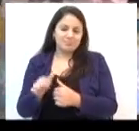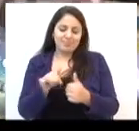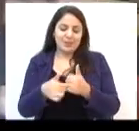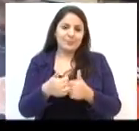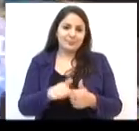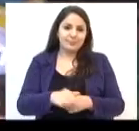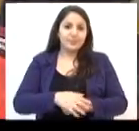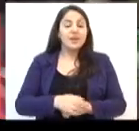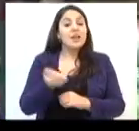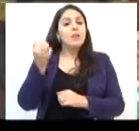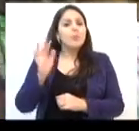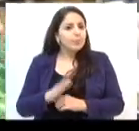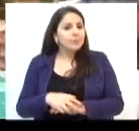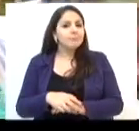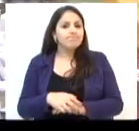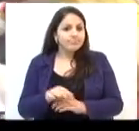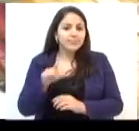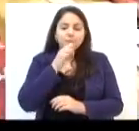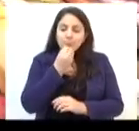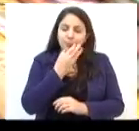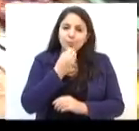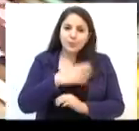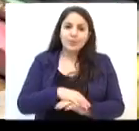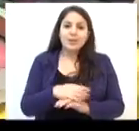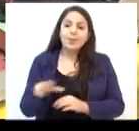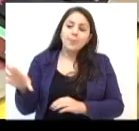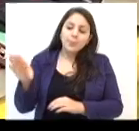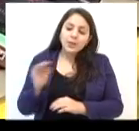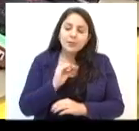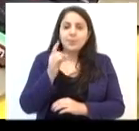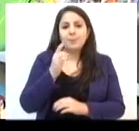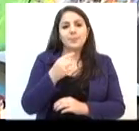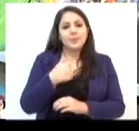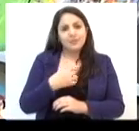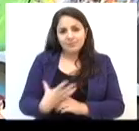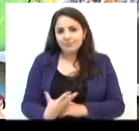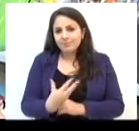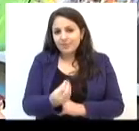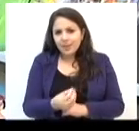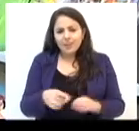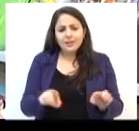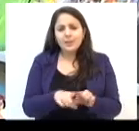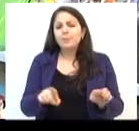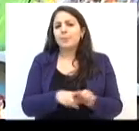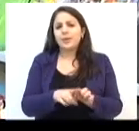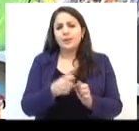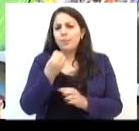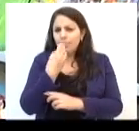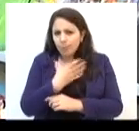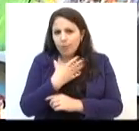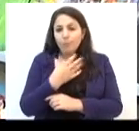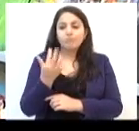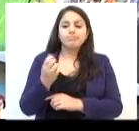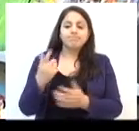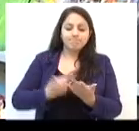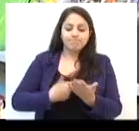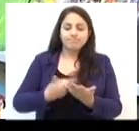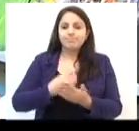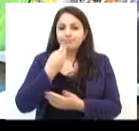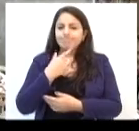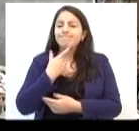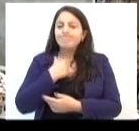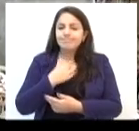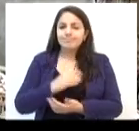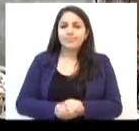E as ofertas? Estão bem acessíveis. Eu vim até pegar para a minha menina, né? Está bem acessível, os livros bons. Estou